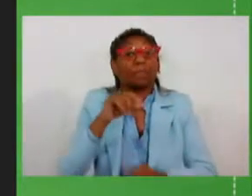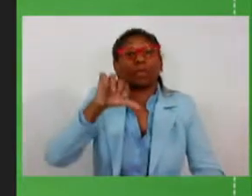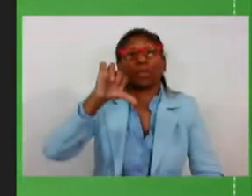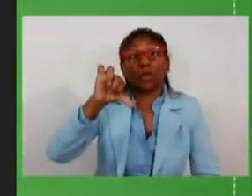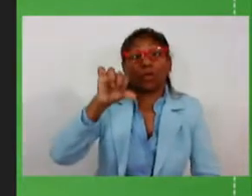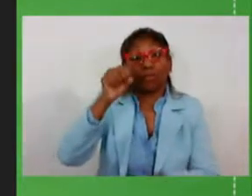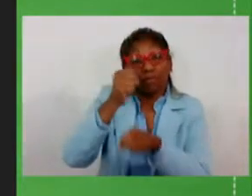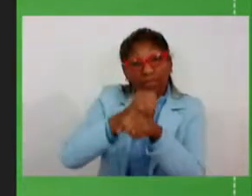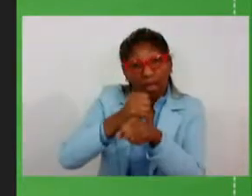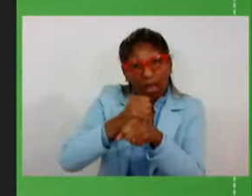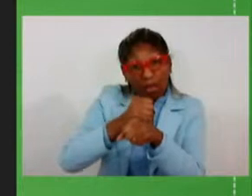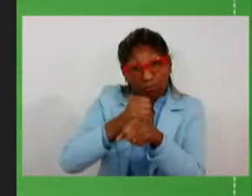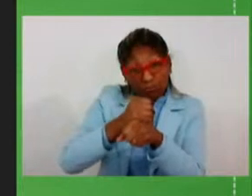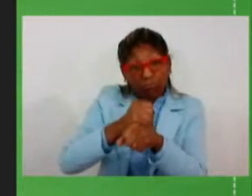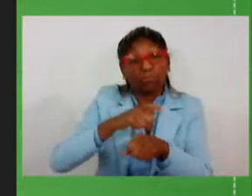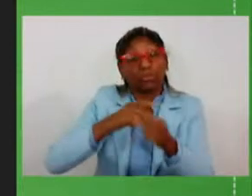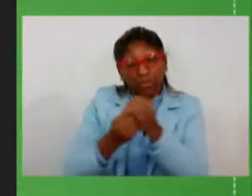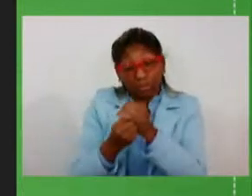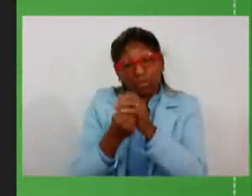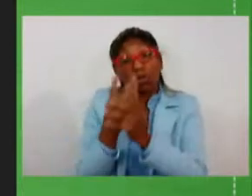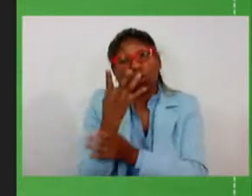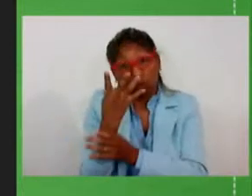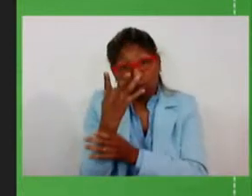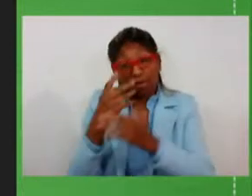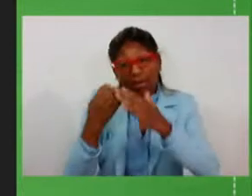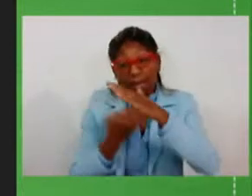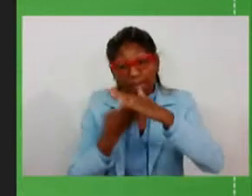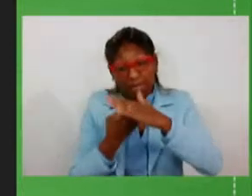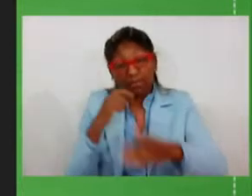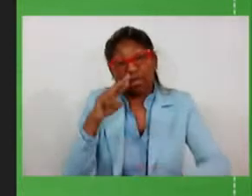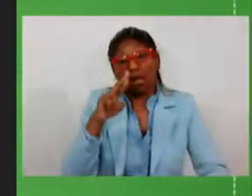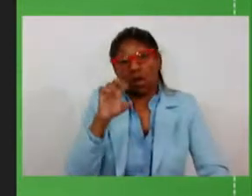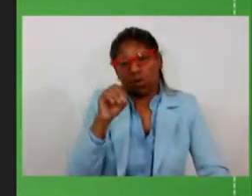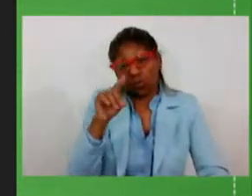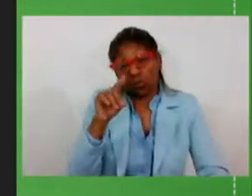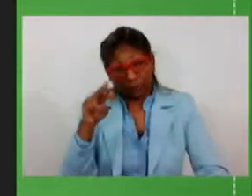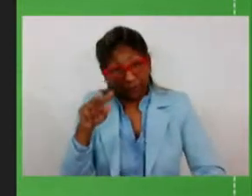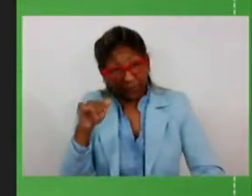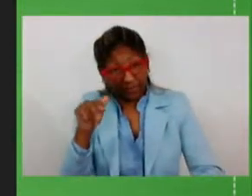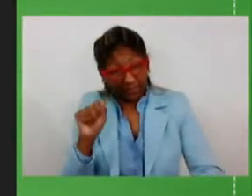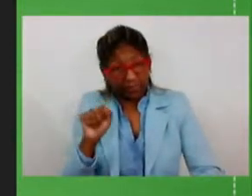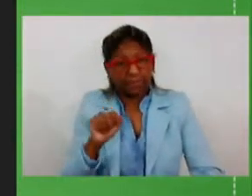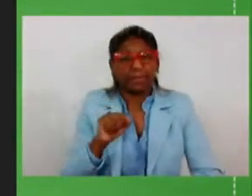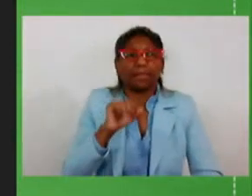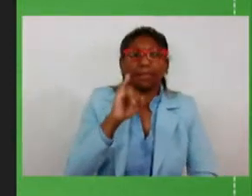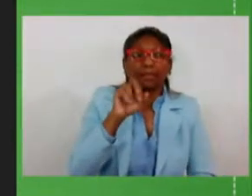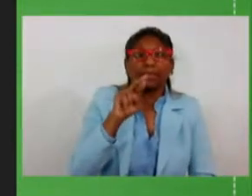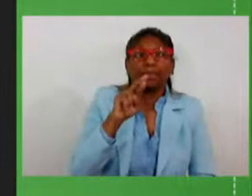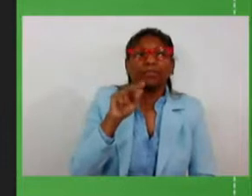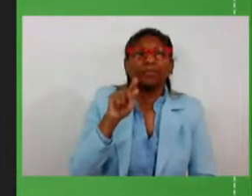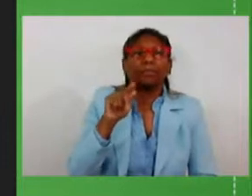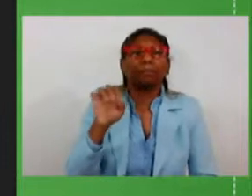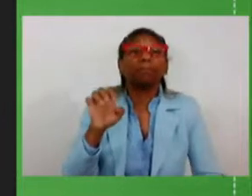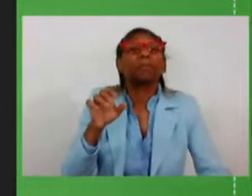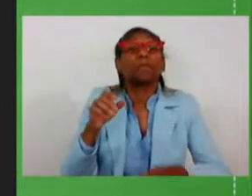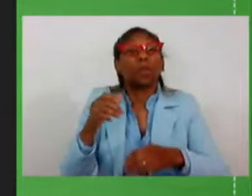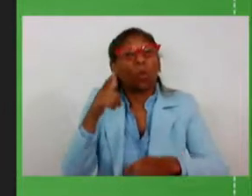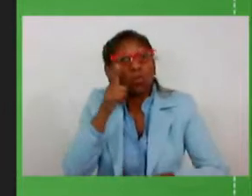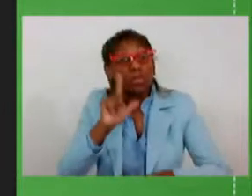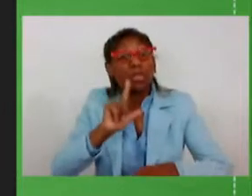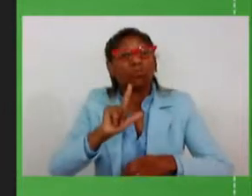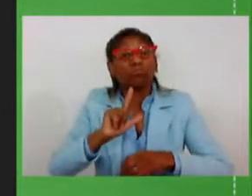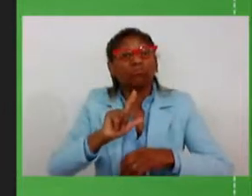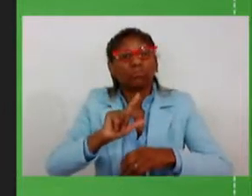era criada a empresa gaúcha de rodovias. Em nove anos, a EGR conseguiu duplicar 7